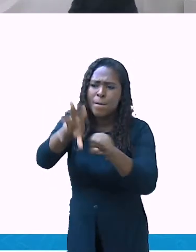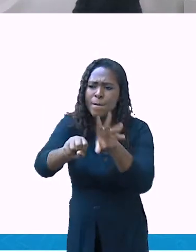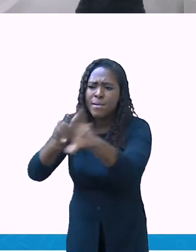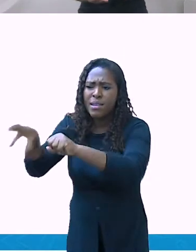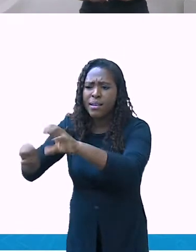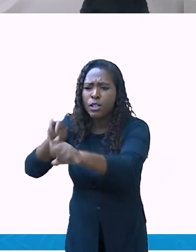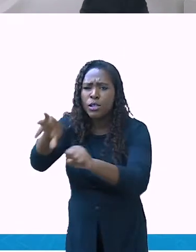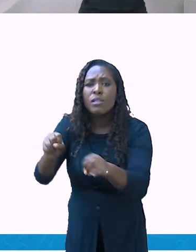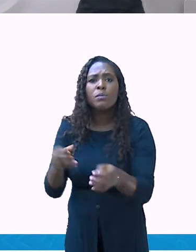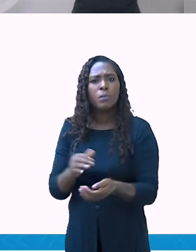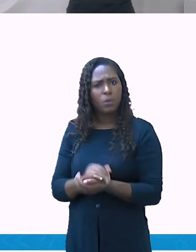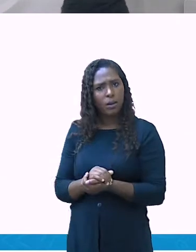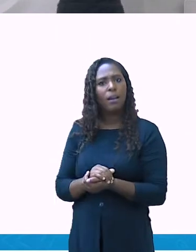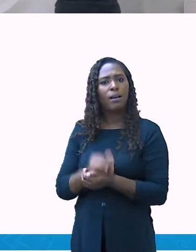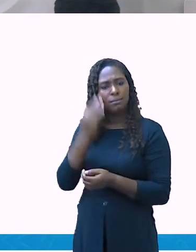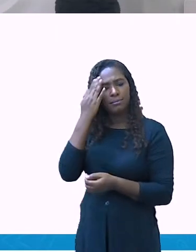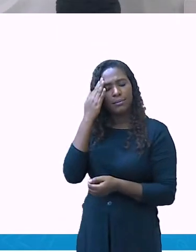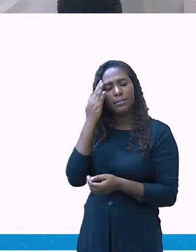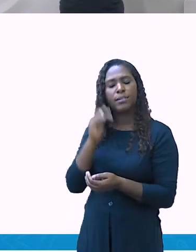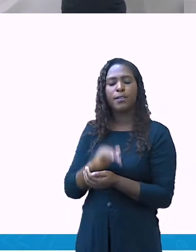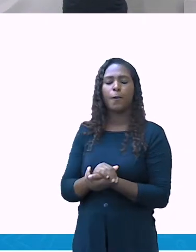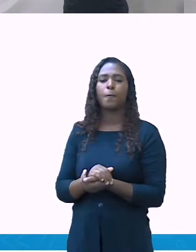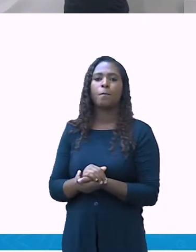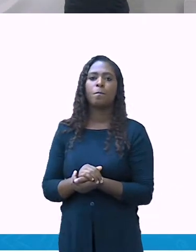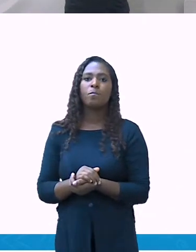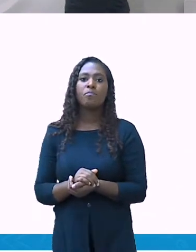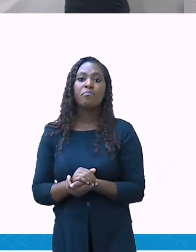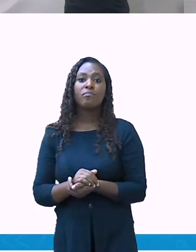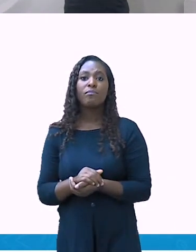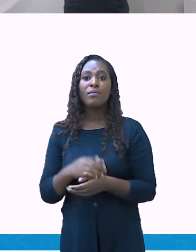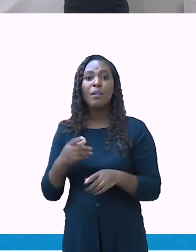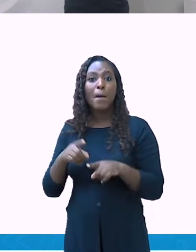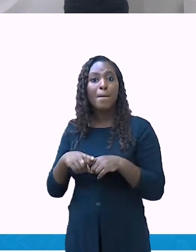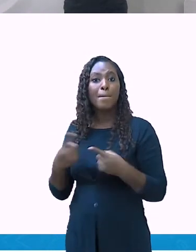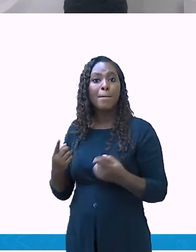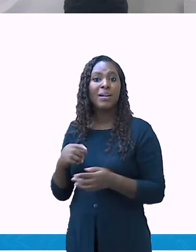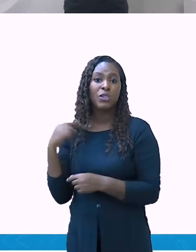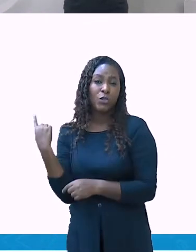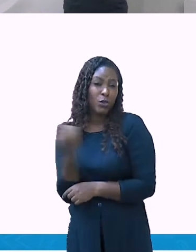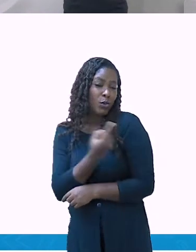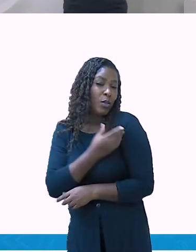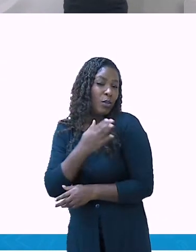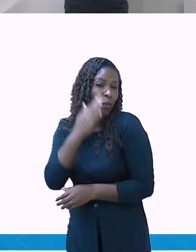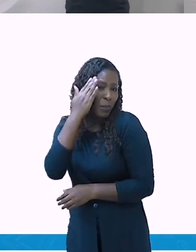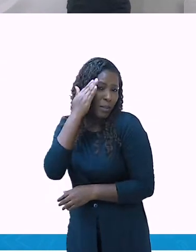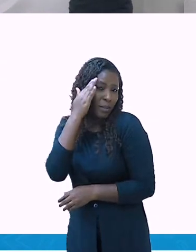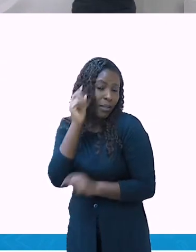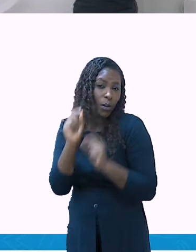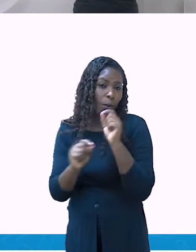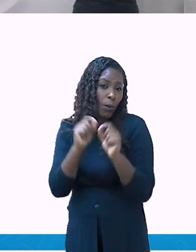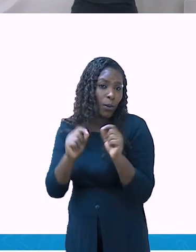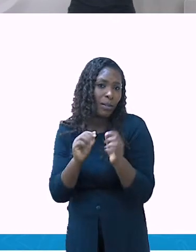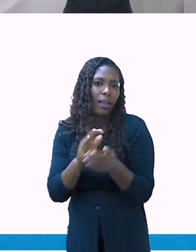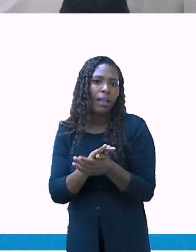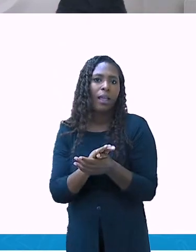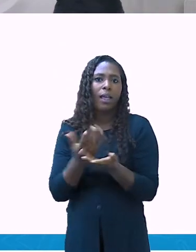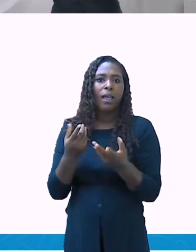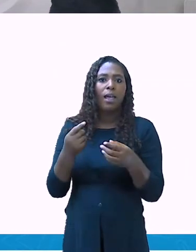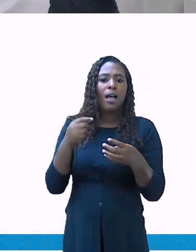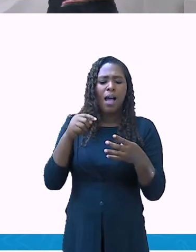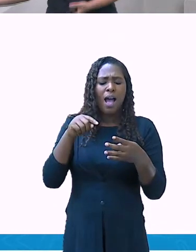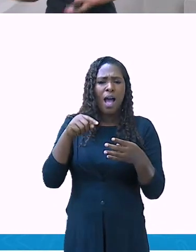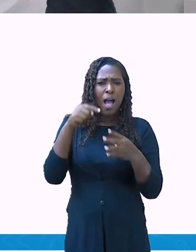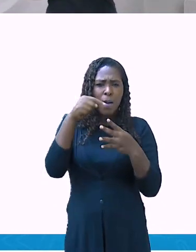vários processos. Nós vamos entender quais foram, nessa expansão marítima, esses processos que